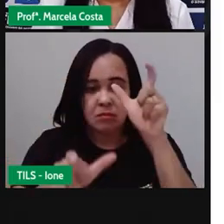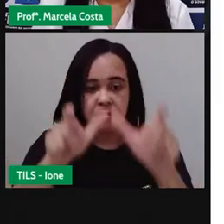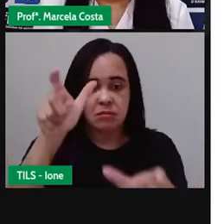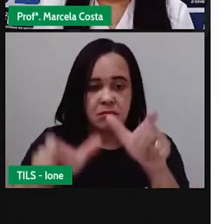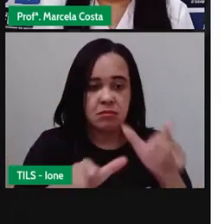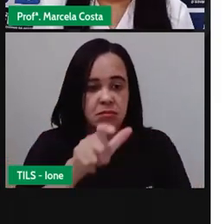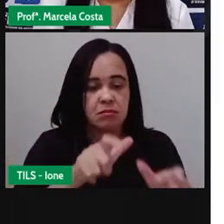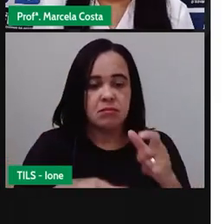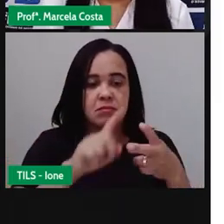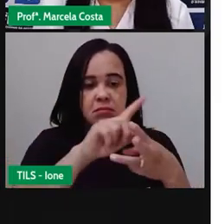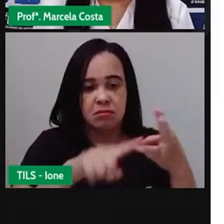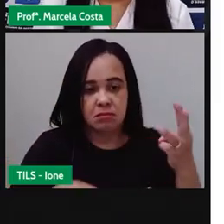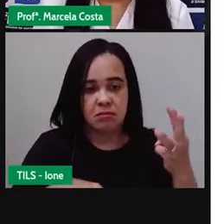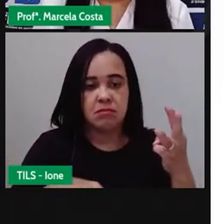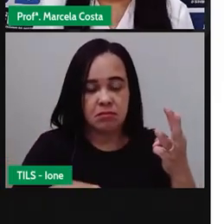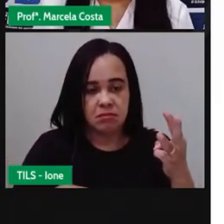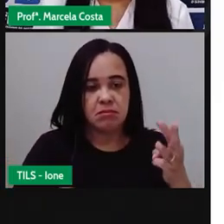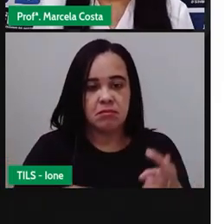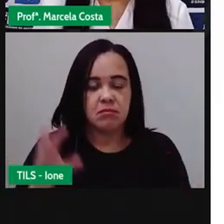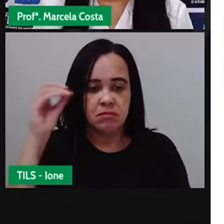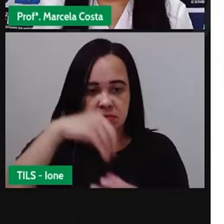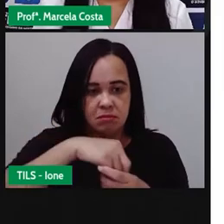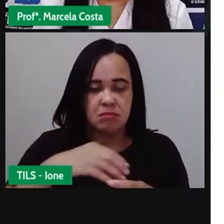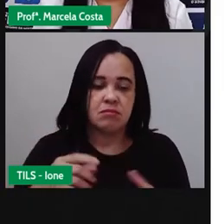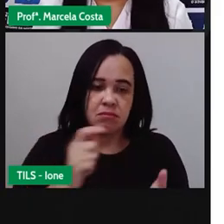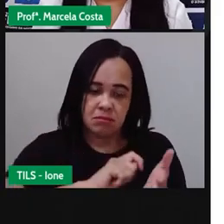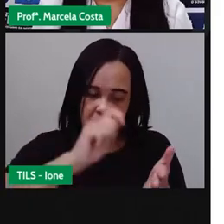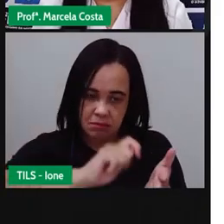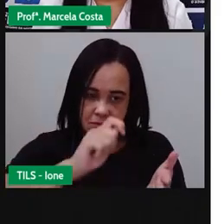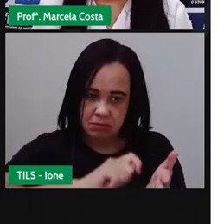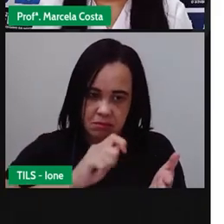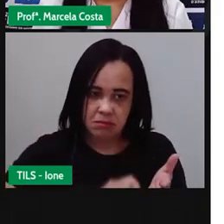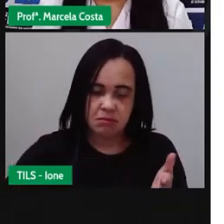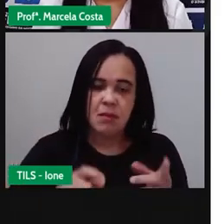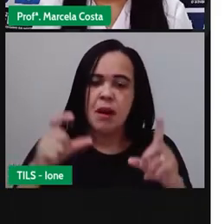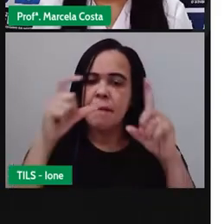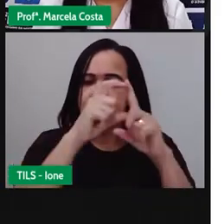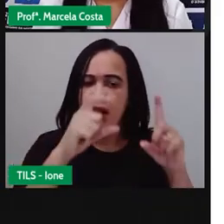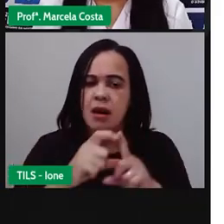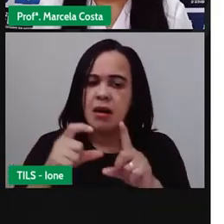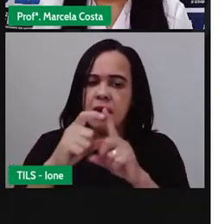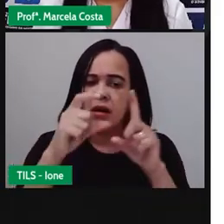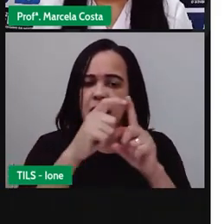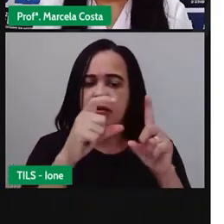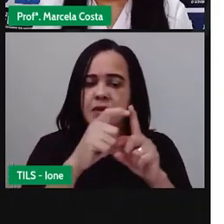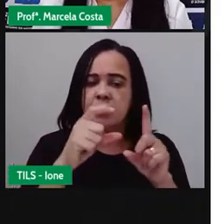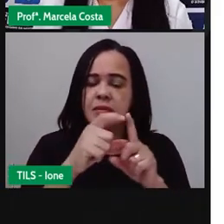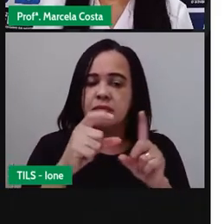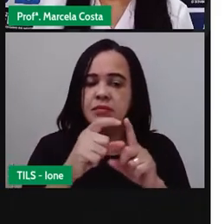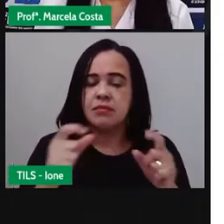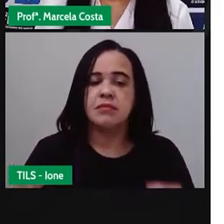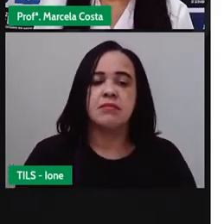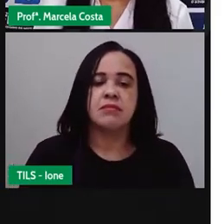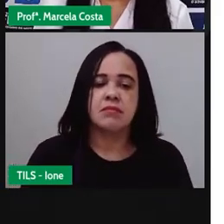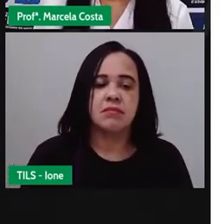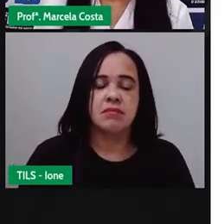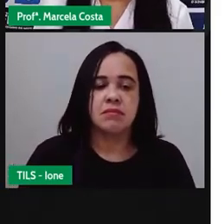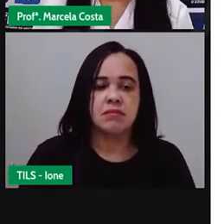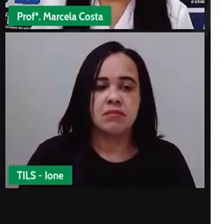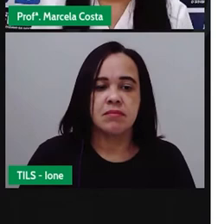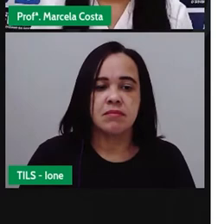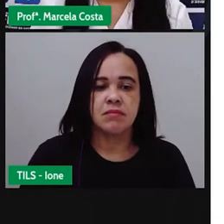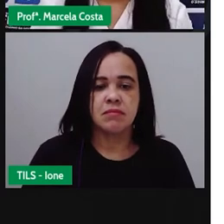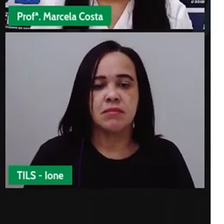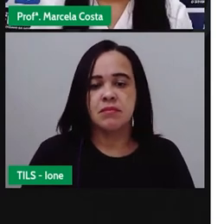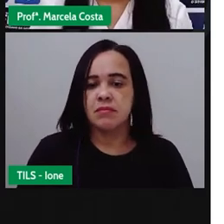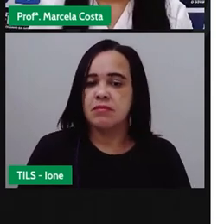Agora, nós vamos segmentar oralmente essas palavras aqui em sílabas. Quantas vezes você abre a